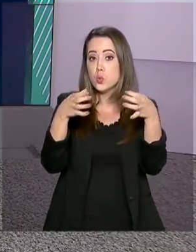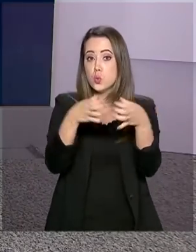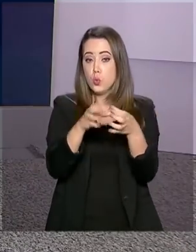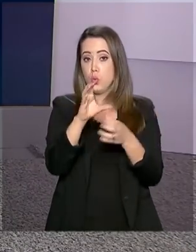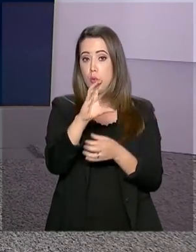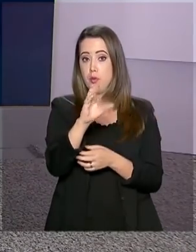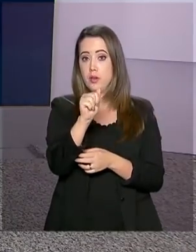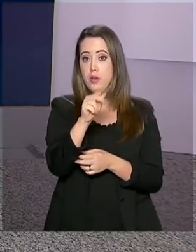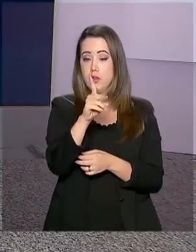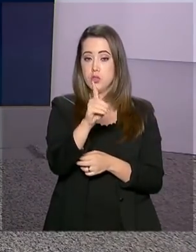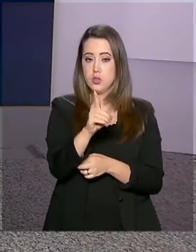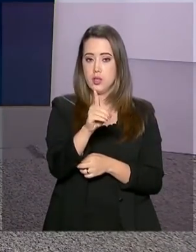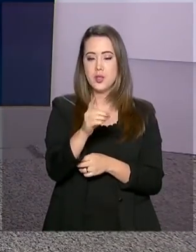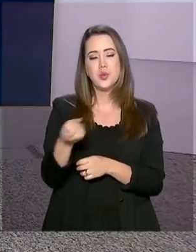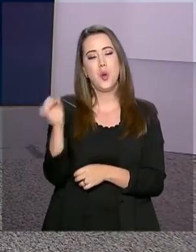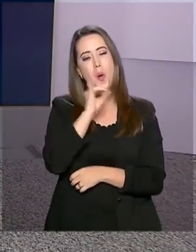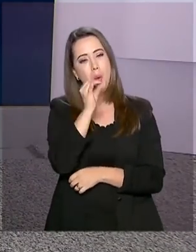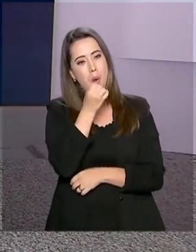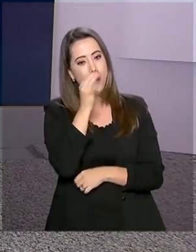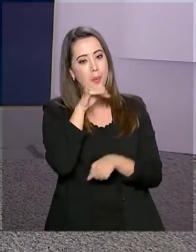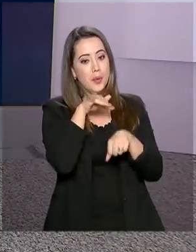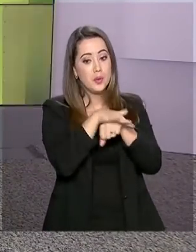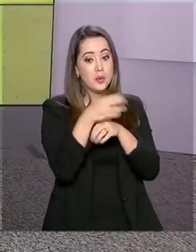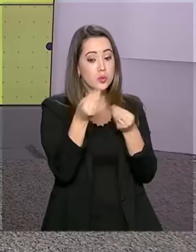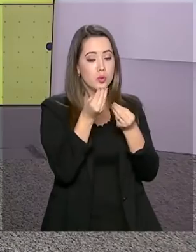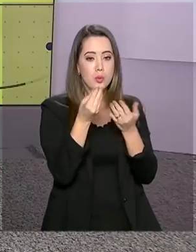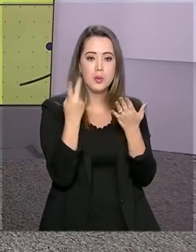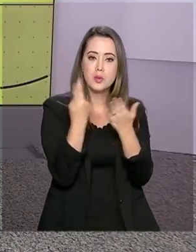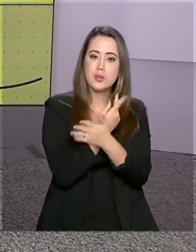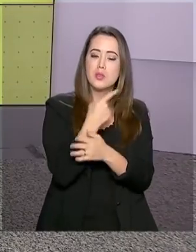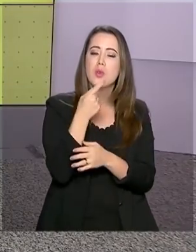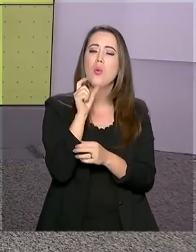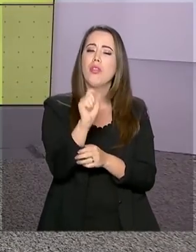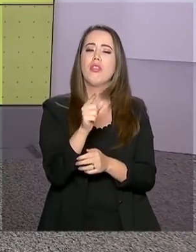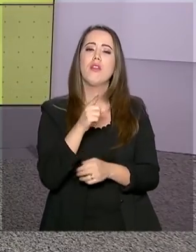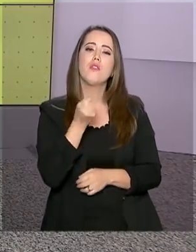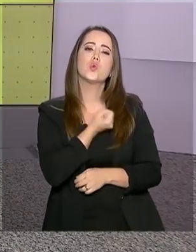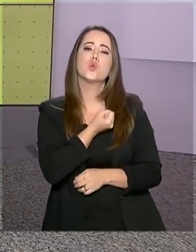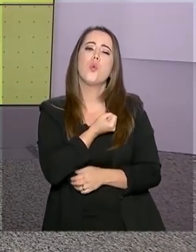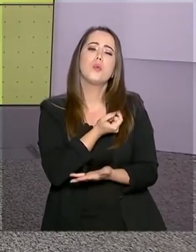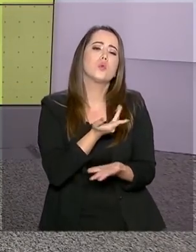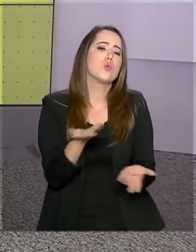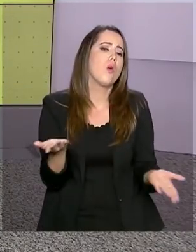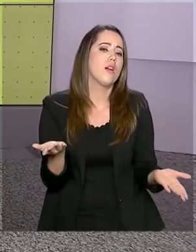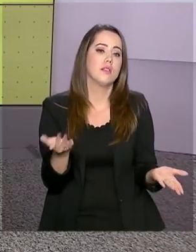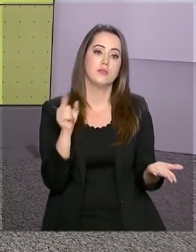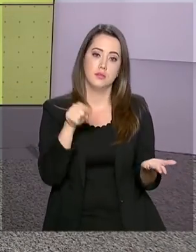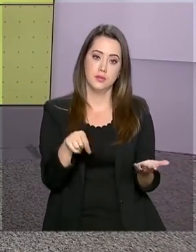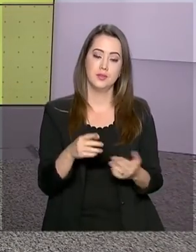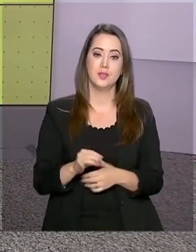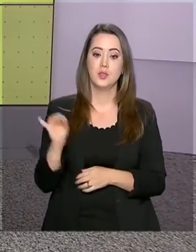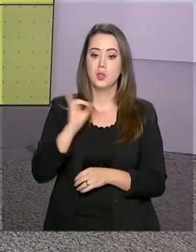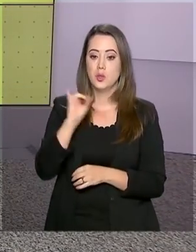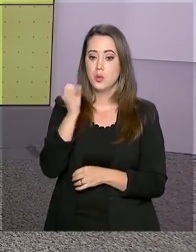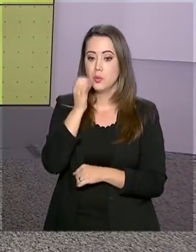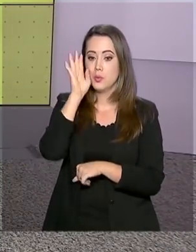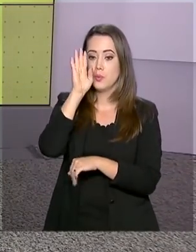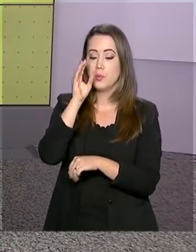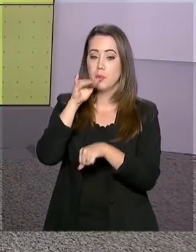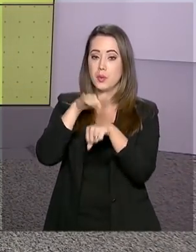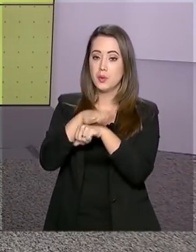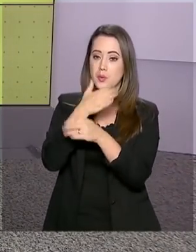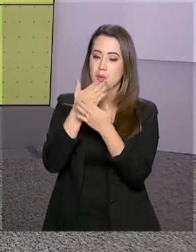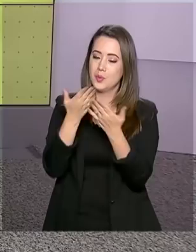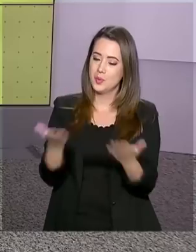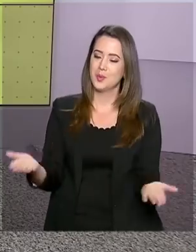Boa noite, Daniele. Quais foram esses números divulgados hoje pelo Caged? Boa noite, Roberto. Boa noite a todos. Bom, o Governo divulgou esses